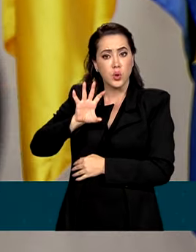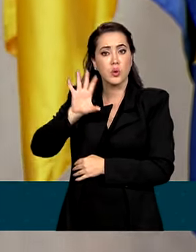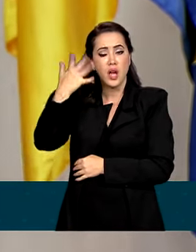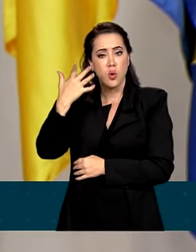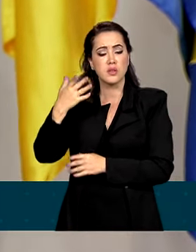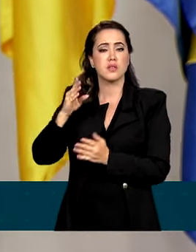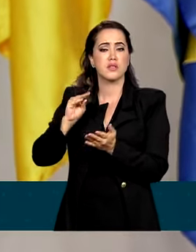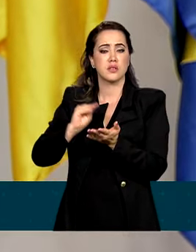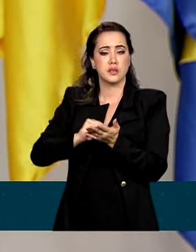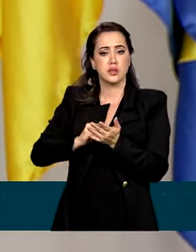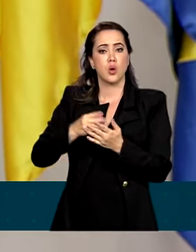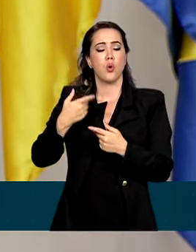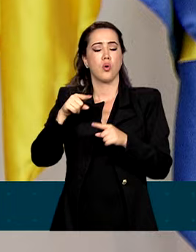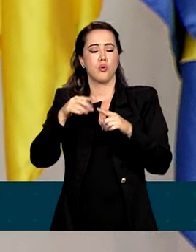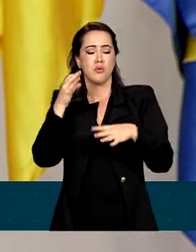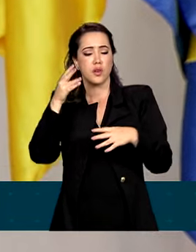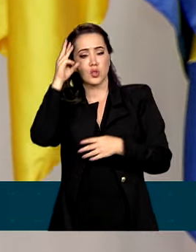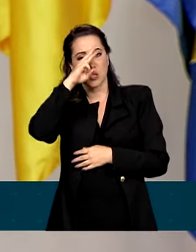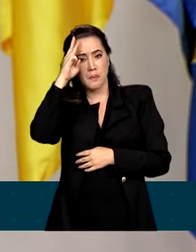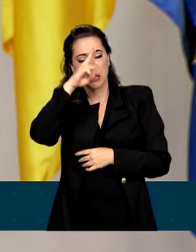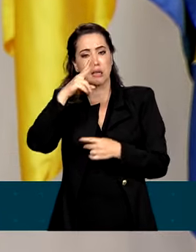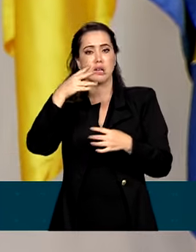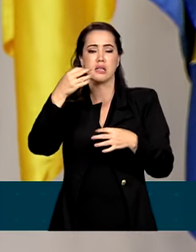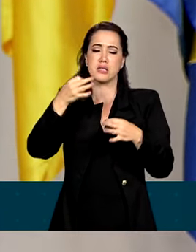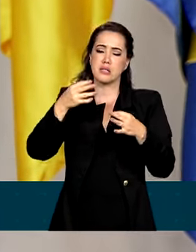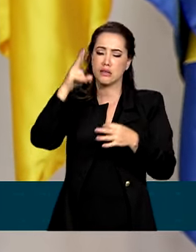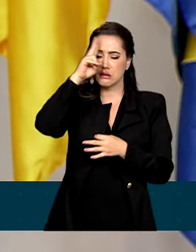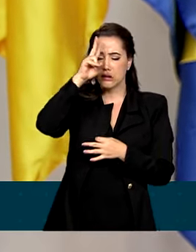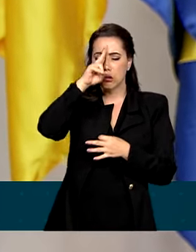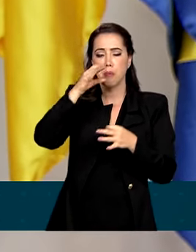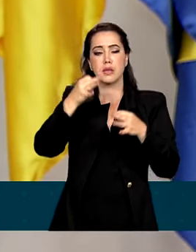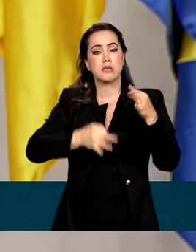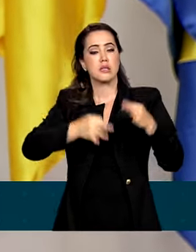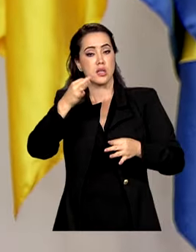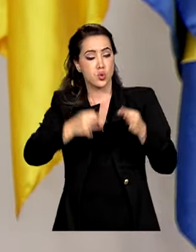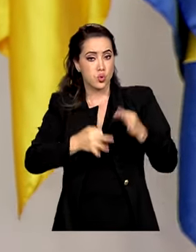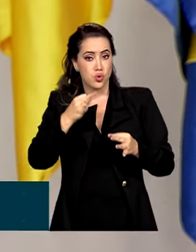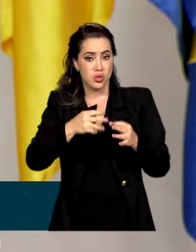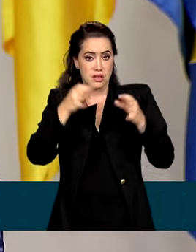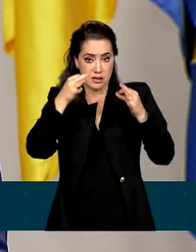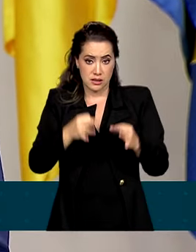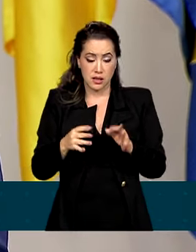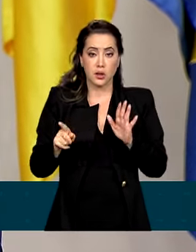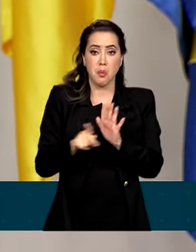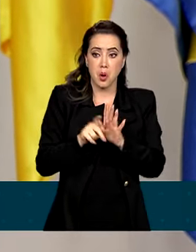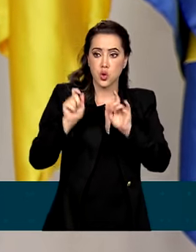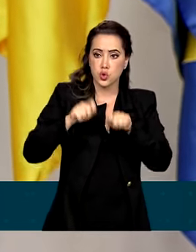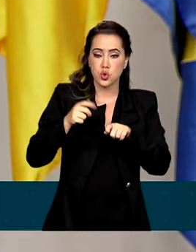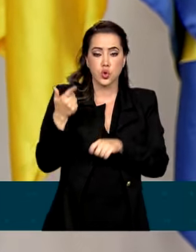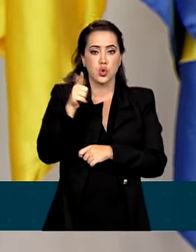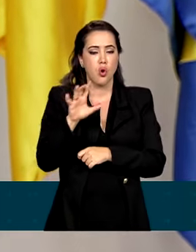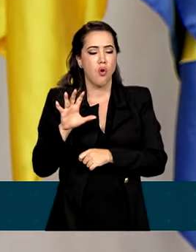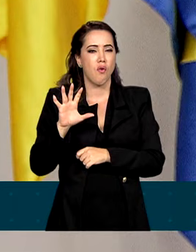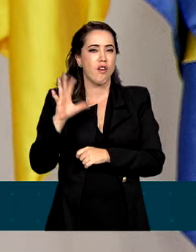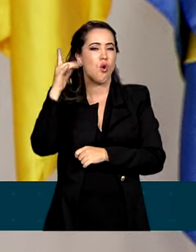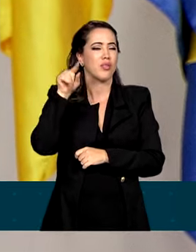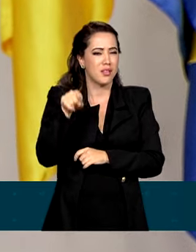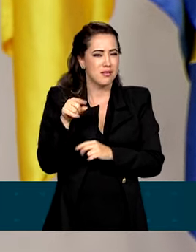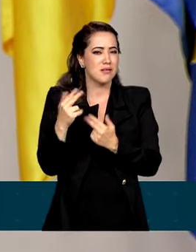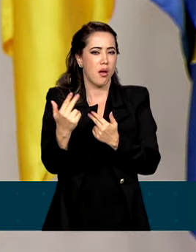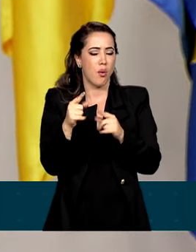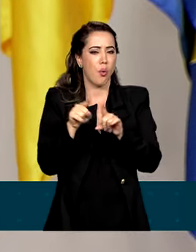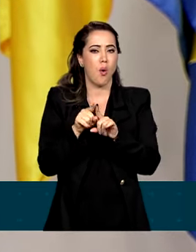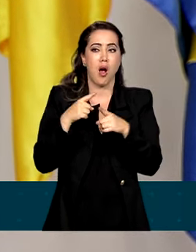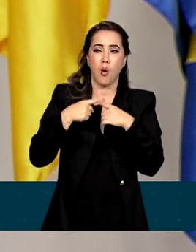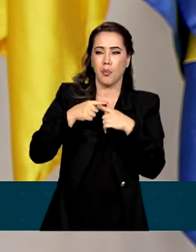como políticas de Estado, contudo, não só permitem a reprodução dessas ilusões, dessas fantasias,